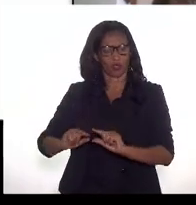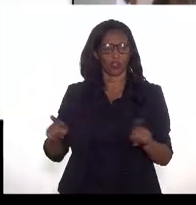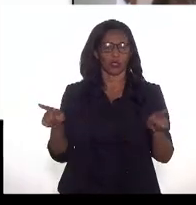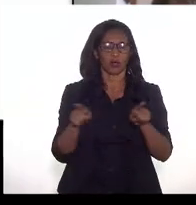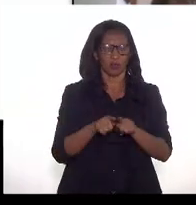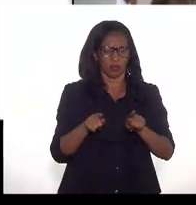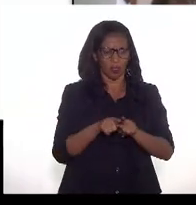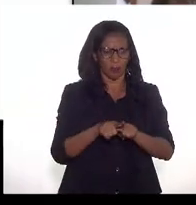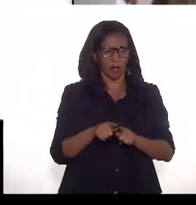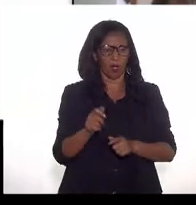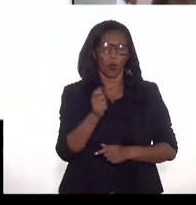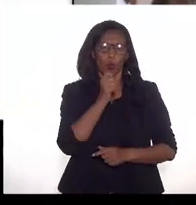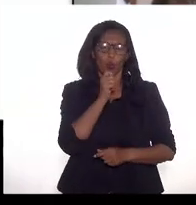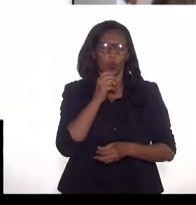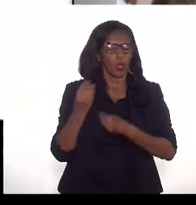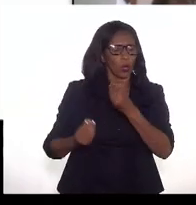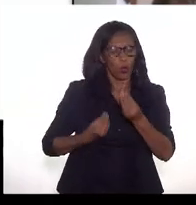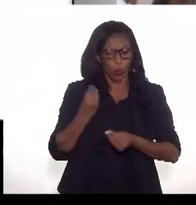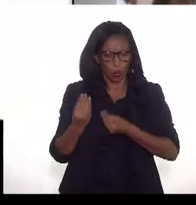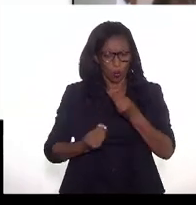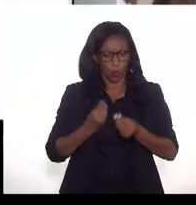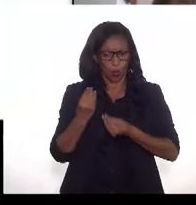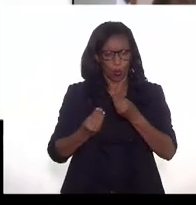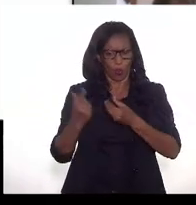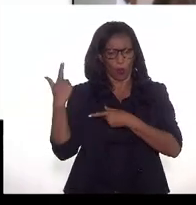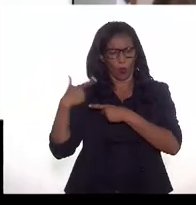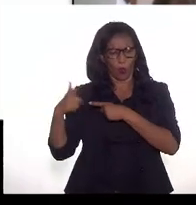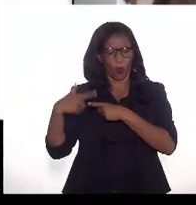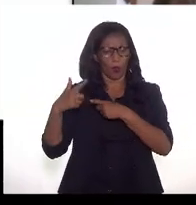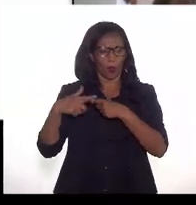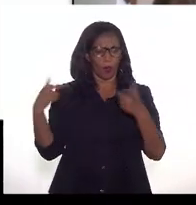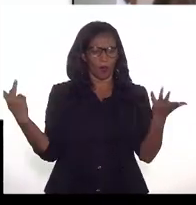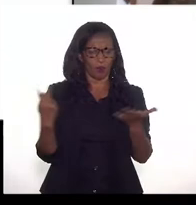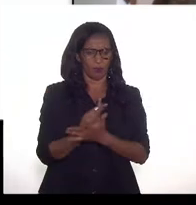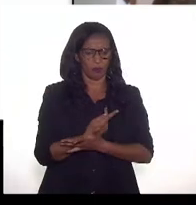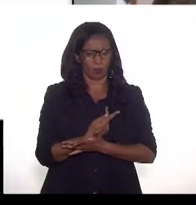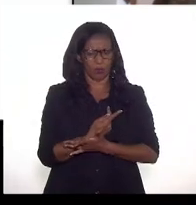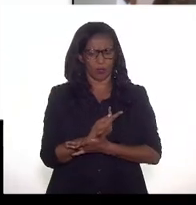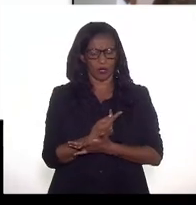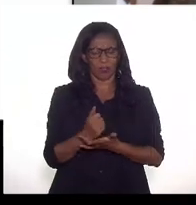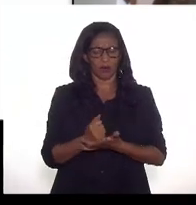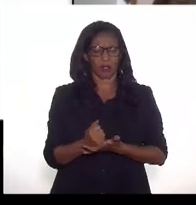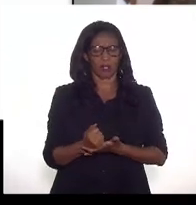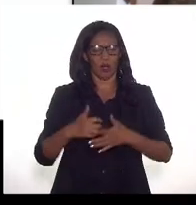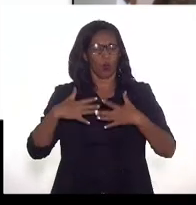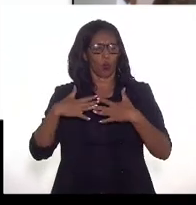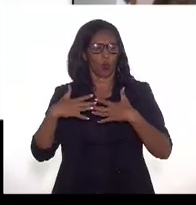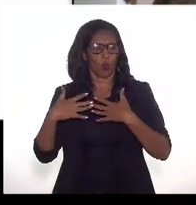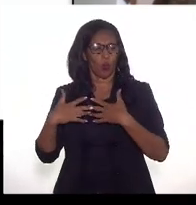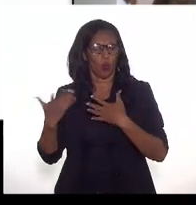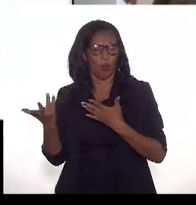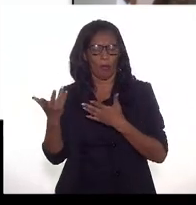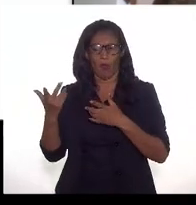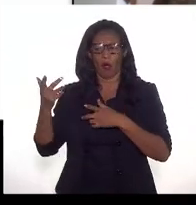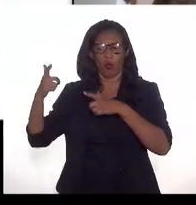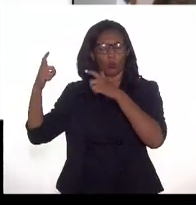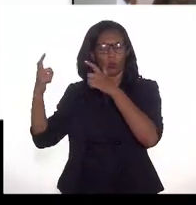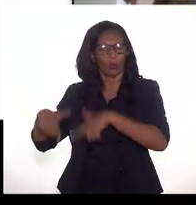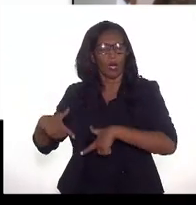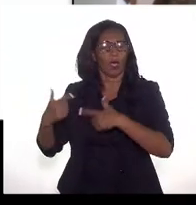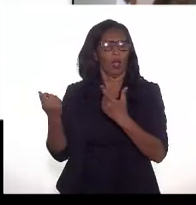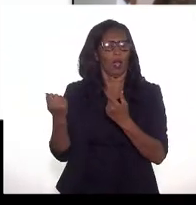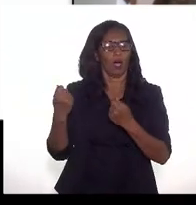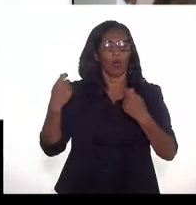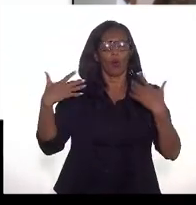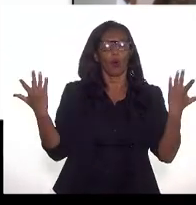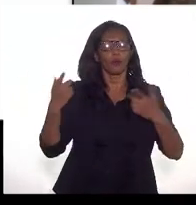quando não há possibilidade de disponibilização devido a algum problema operacional, alguma necessidade de funcionamento. Então, quando você